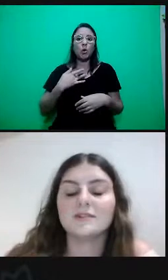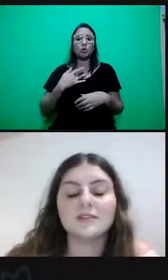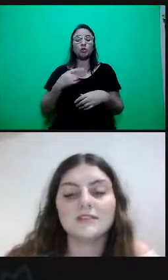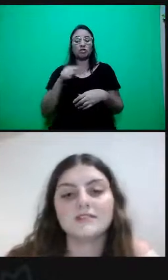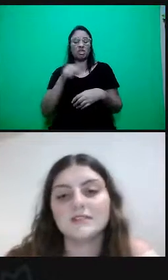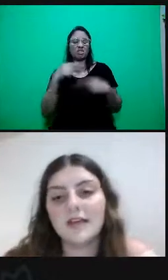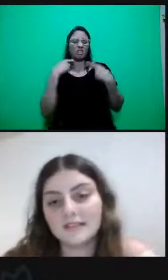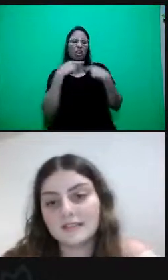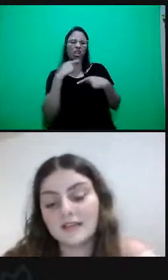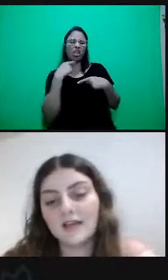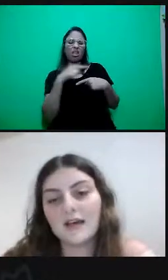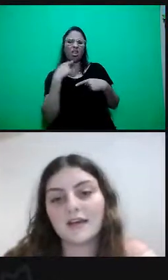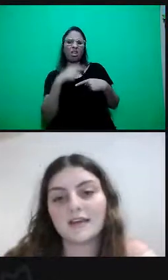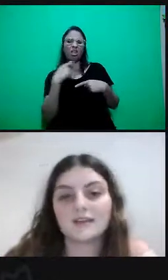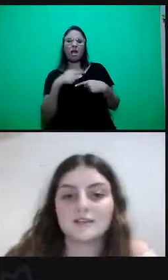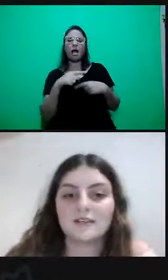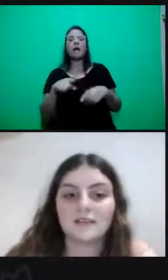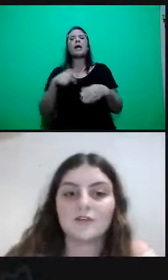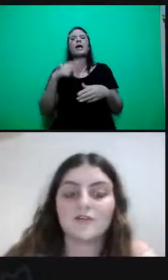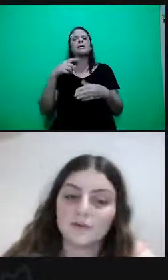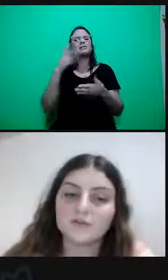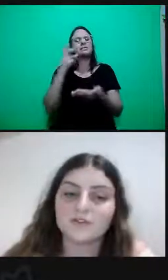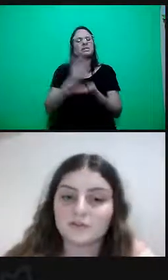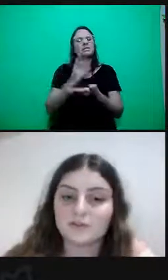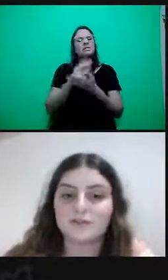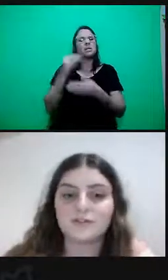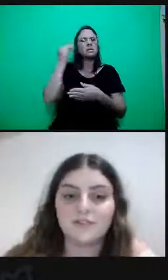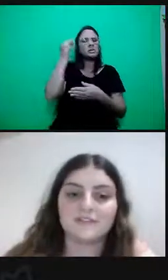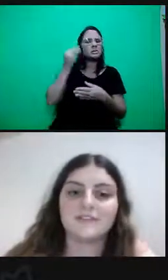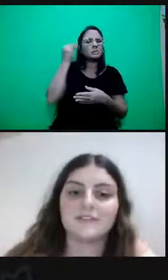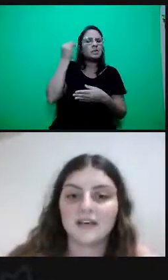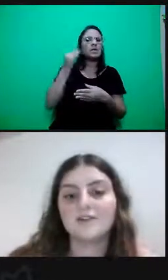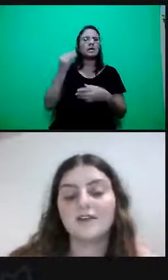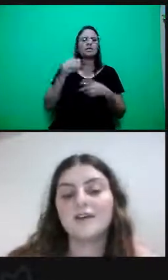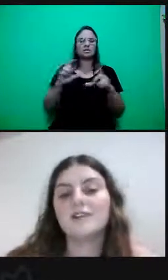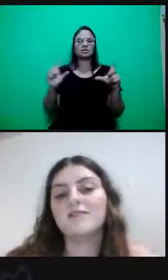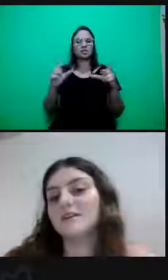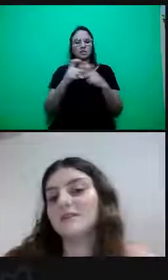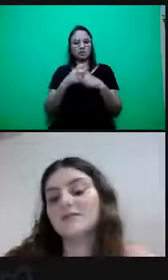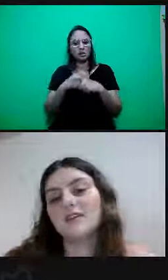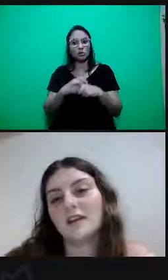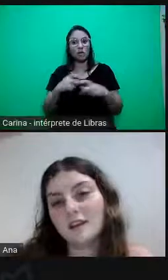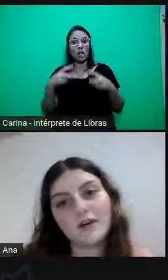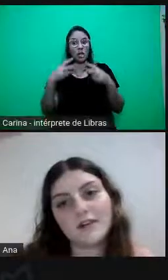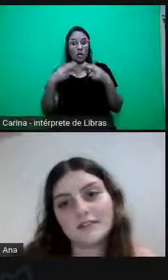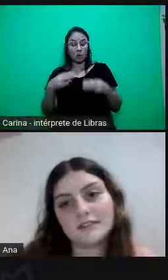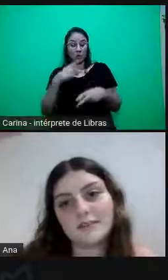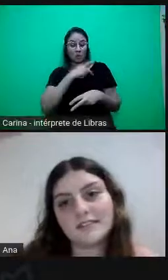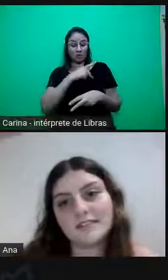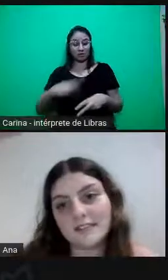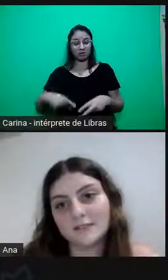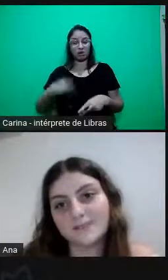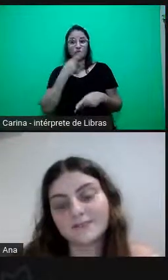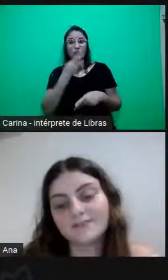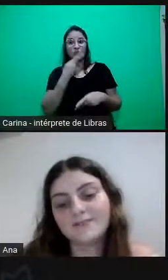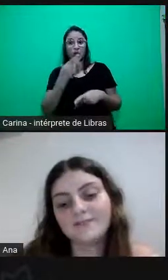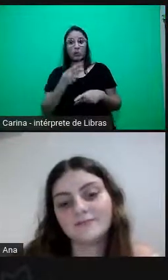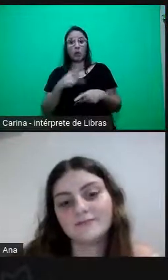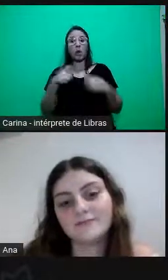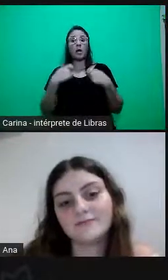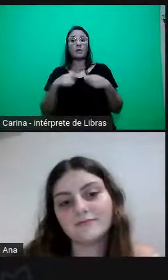pelas minorias sociais, aquelas que conforme o discurso do chefe de Estado deveriam se adequar ao desaparecer.